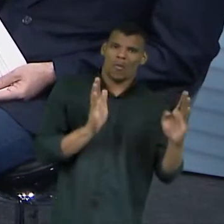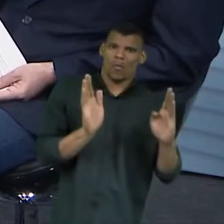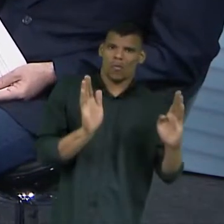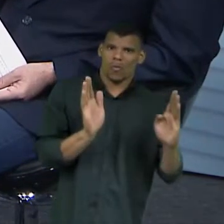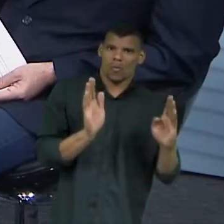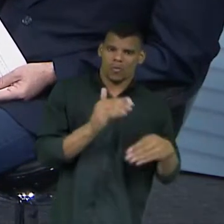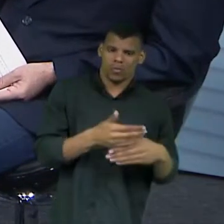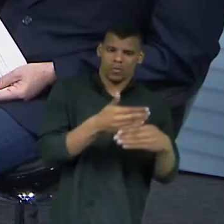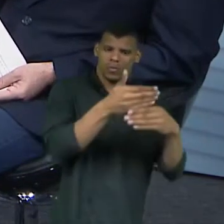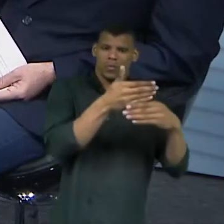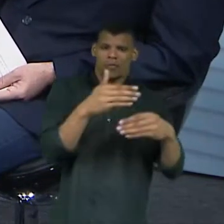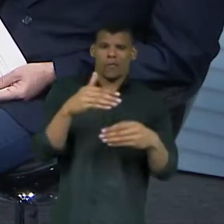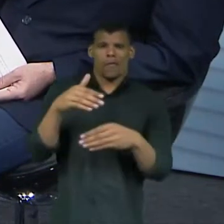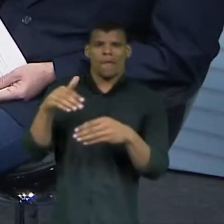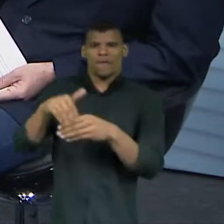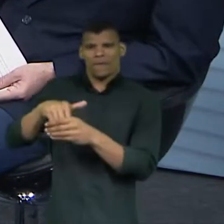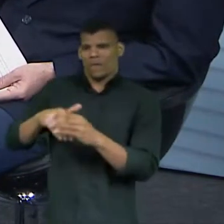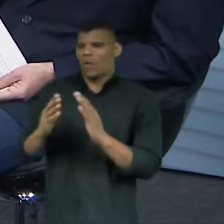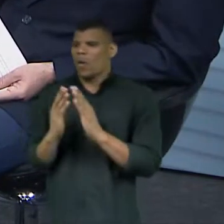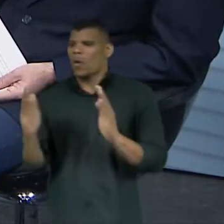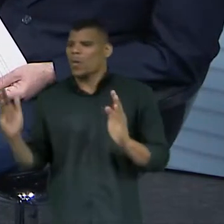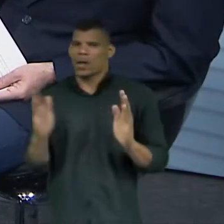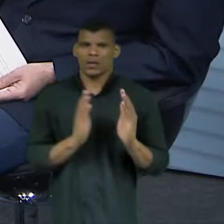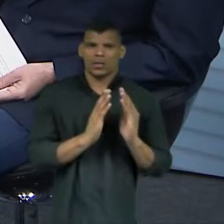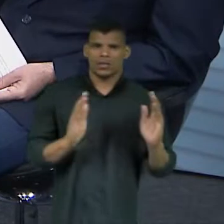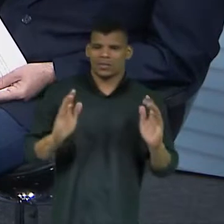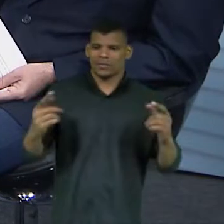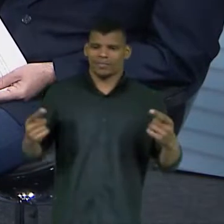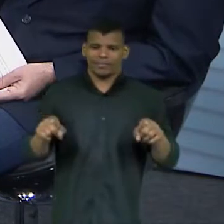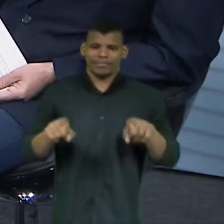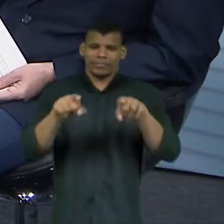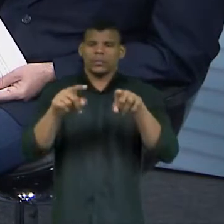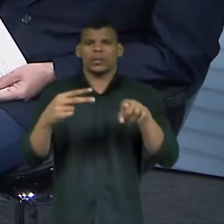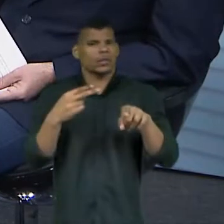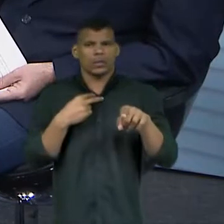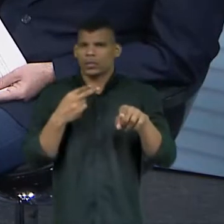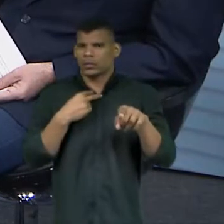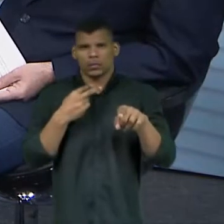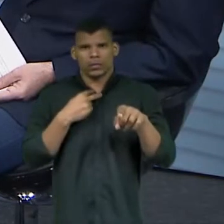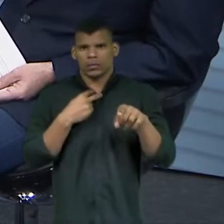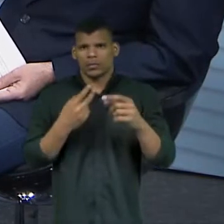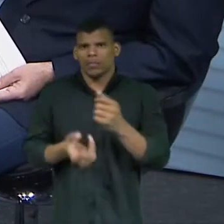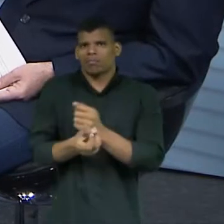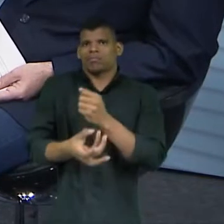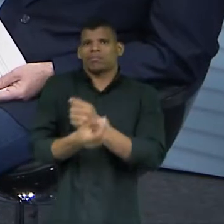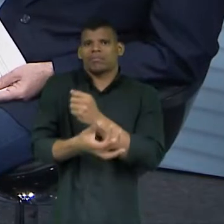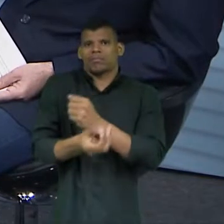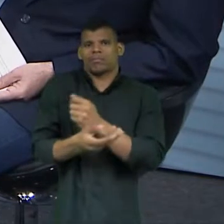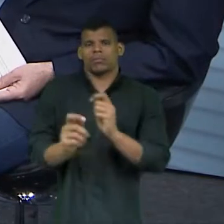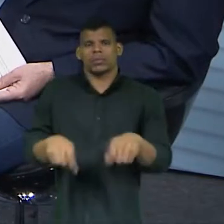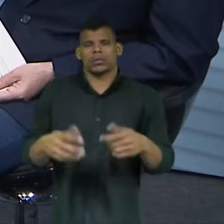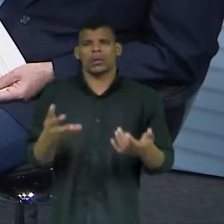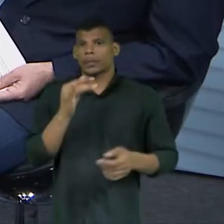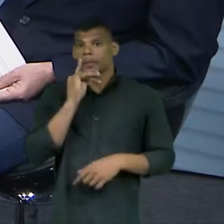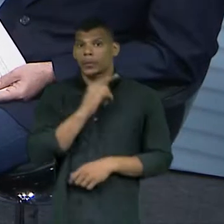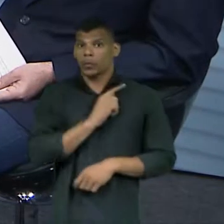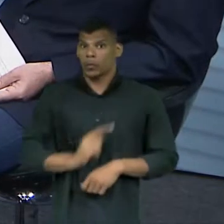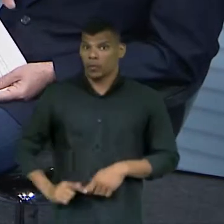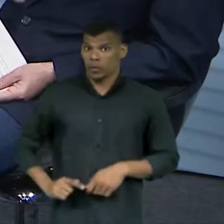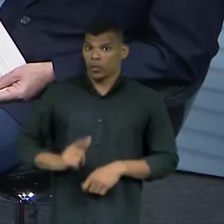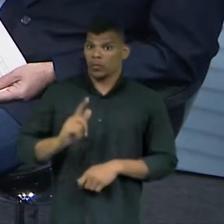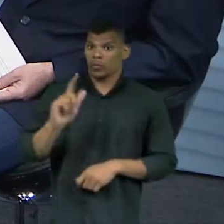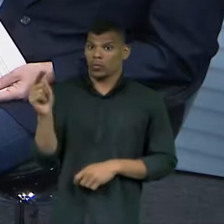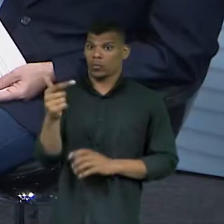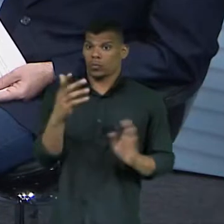Pode configurar como uma conduta vedada também do mesmo jeito, né? Então, assim... Porque eu pensava que quando o governador é candidato à reeleição,